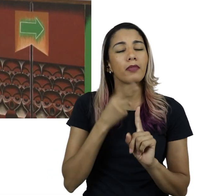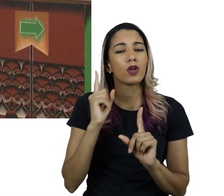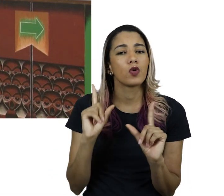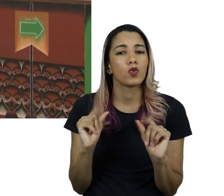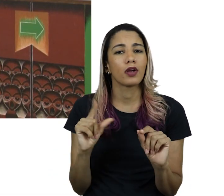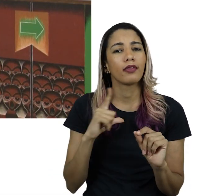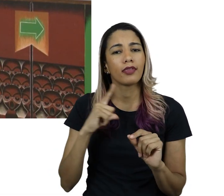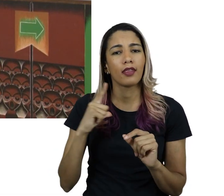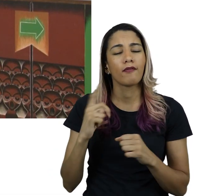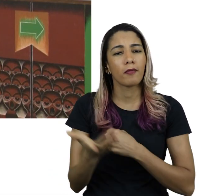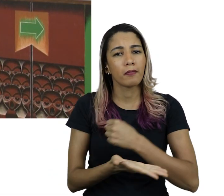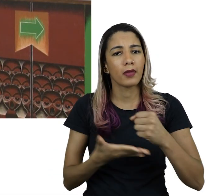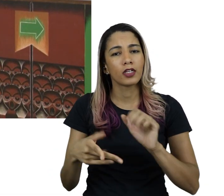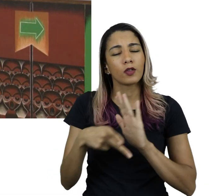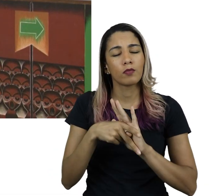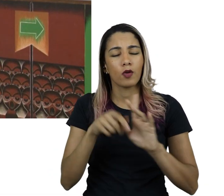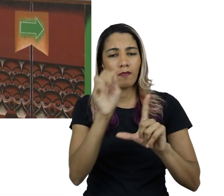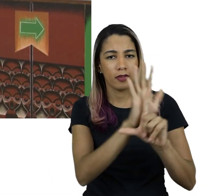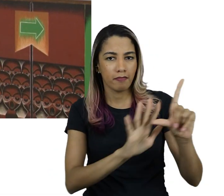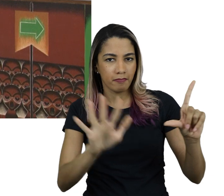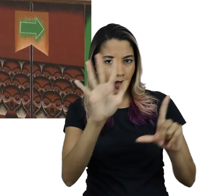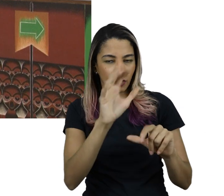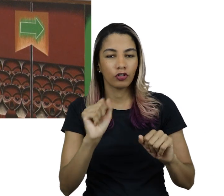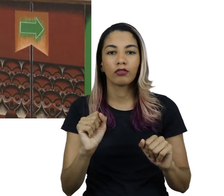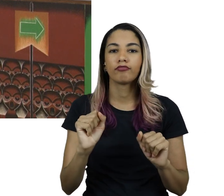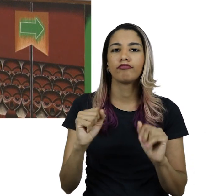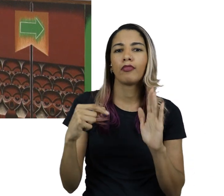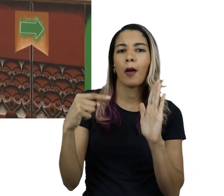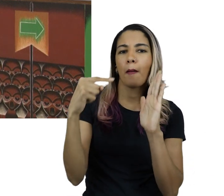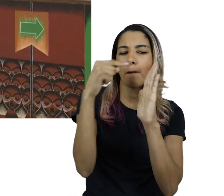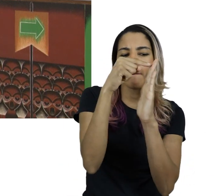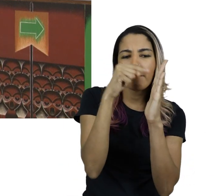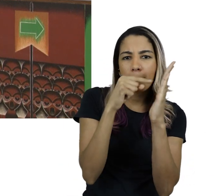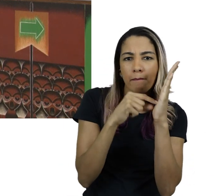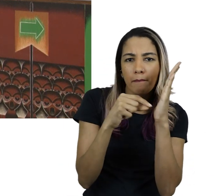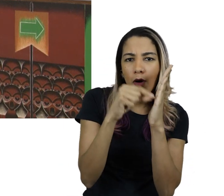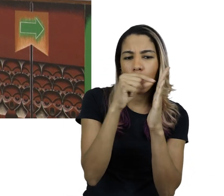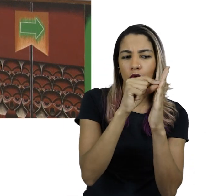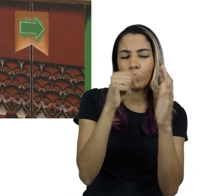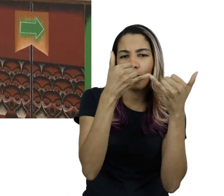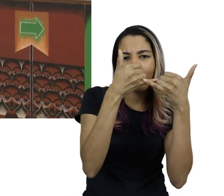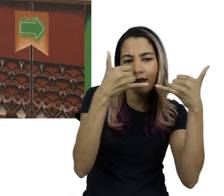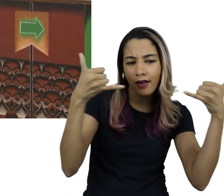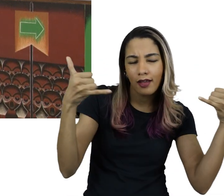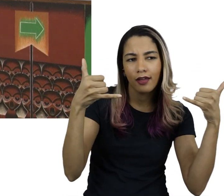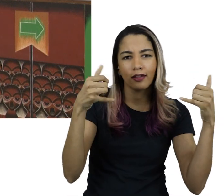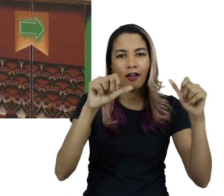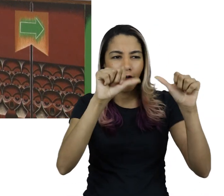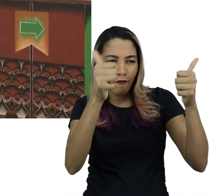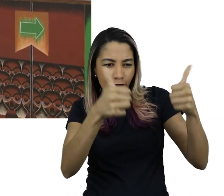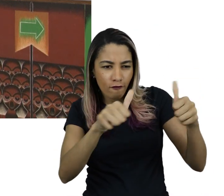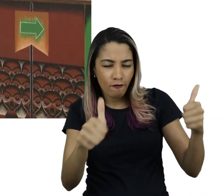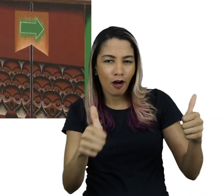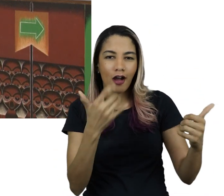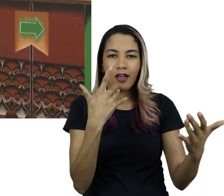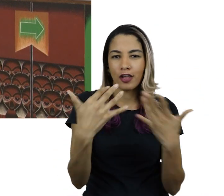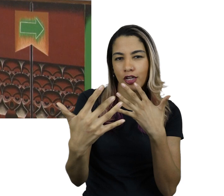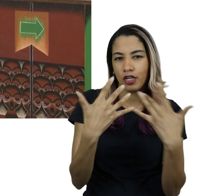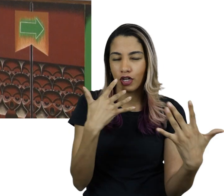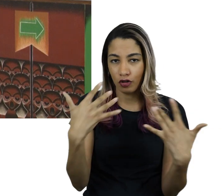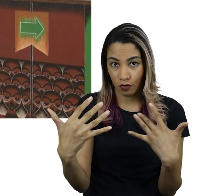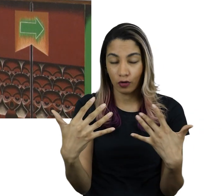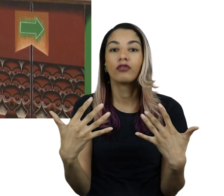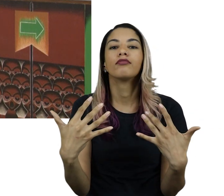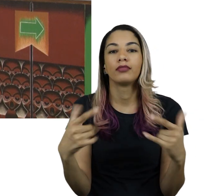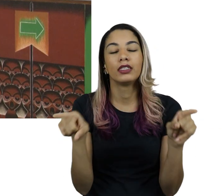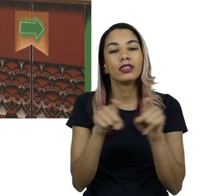eixos de articulação os elementos básicos da imagem, ponto, linha, forma e cor,